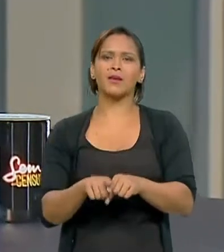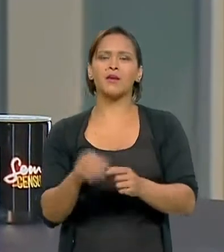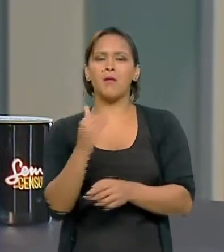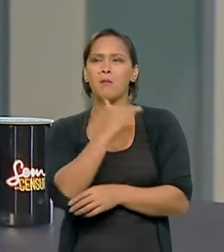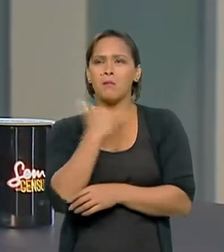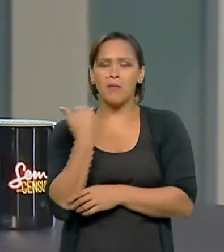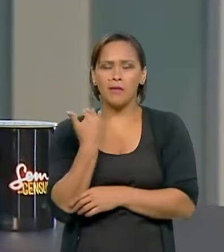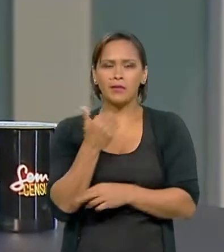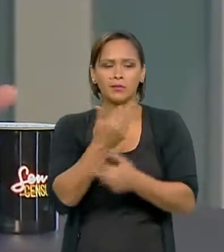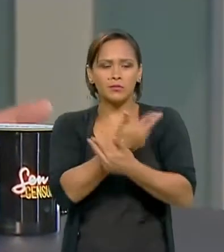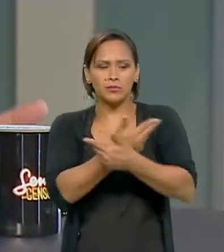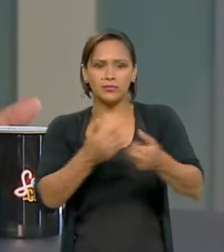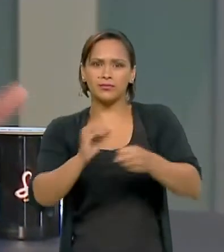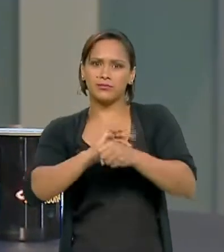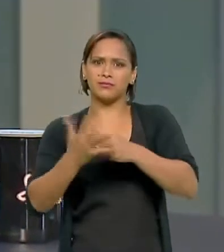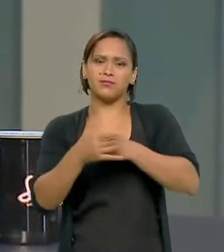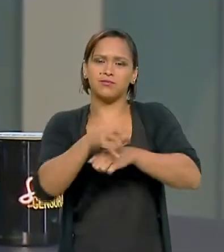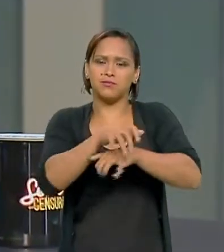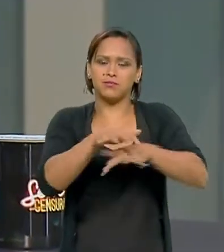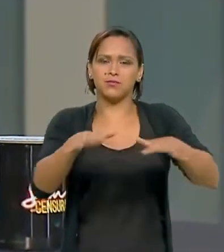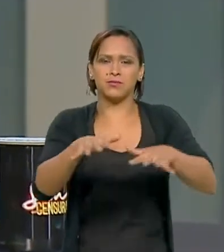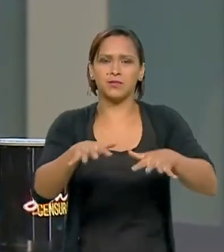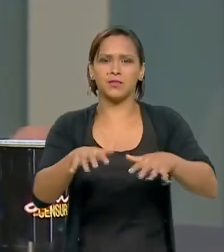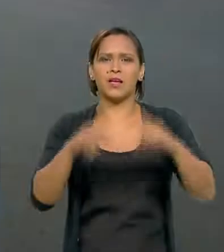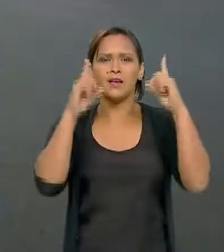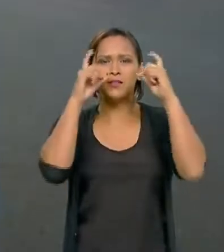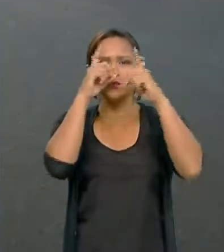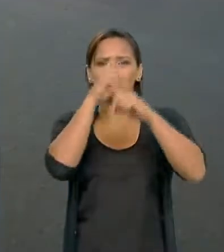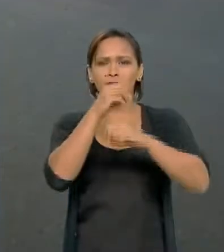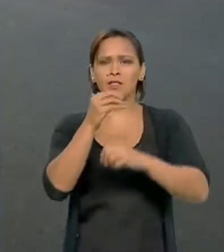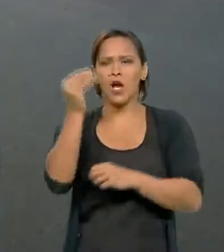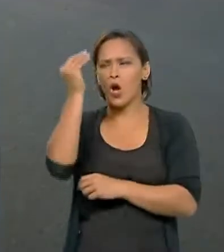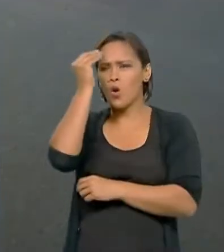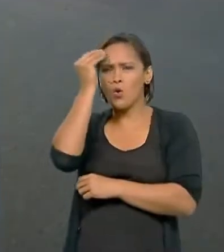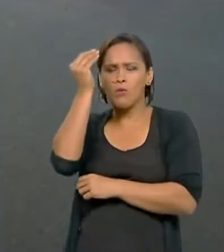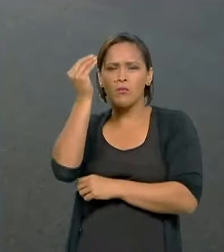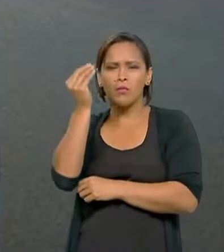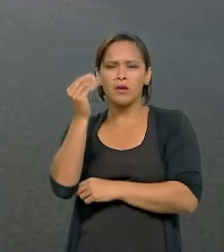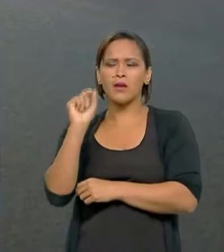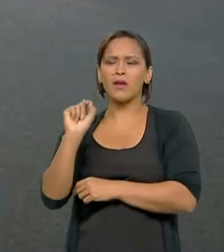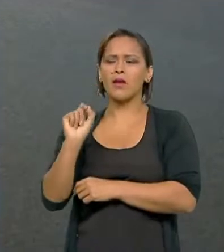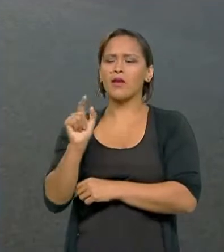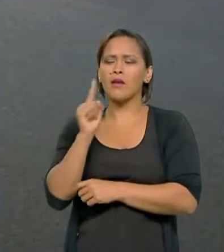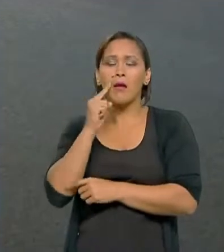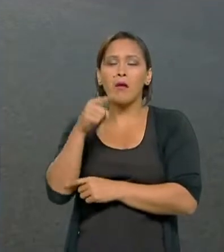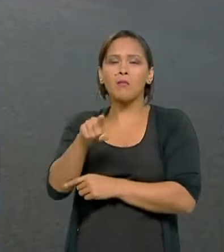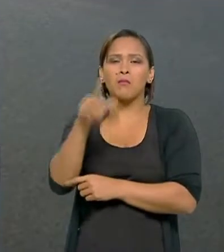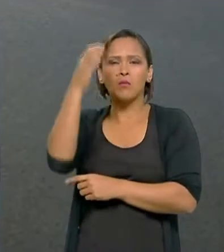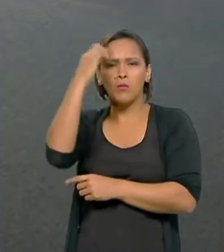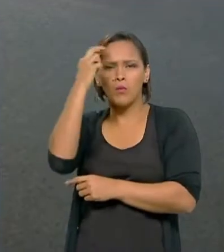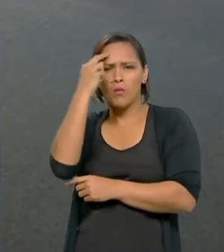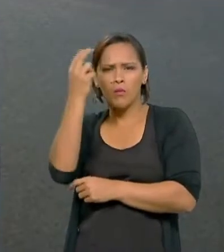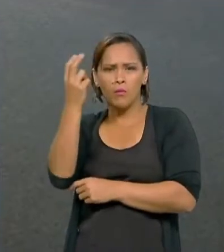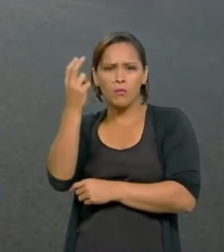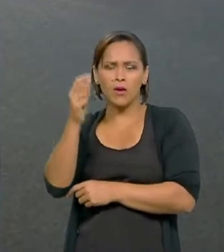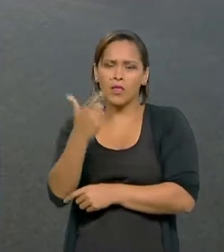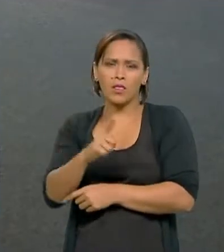que é difícil você estabelecer se há culpados nisso. Em princípio, não há culpados.